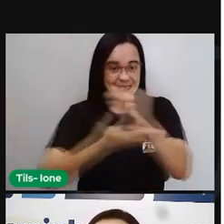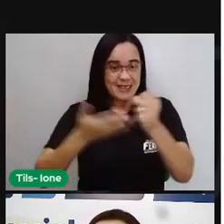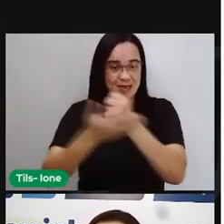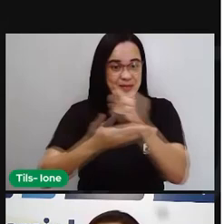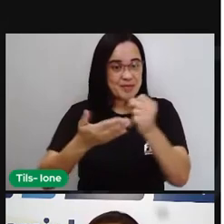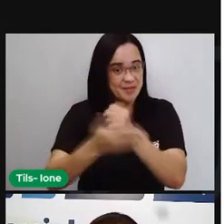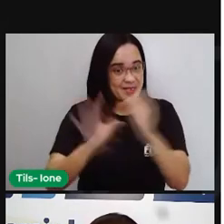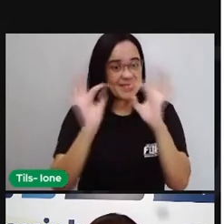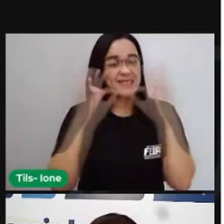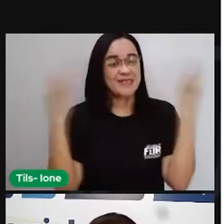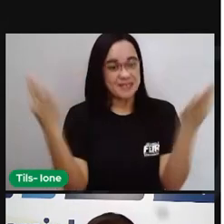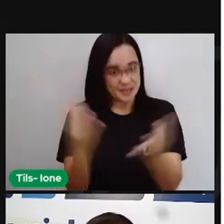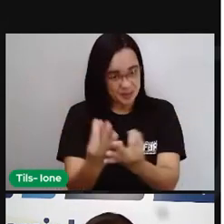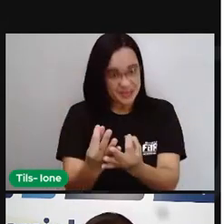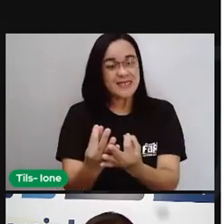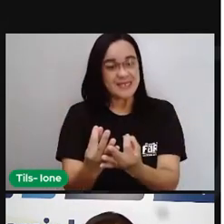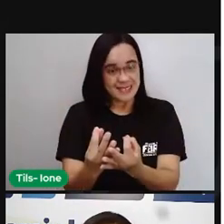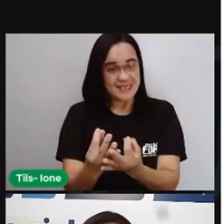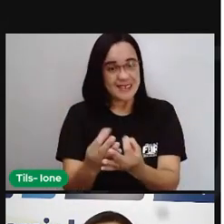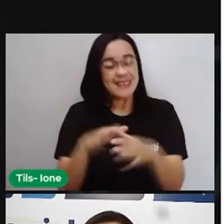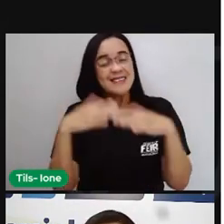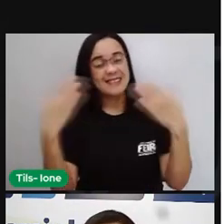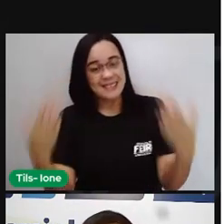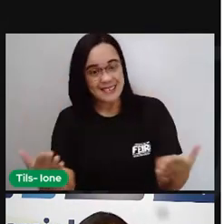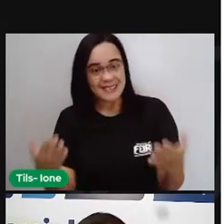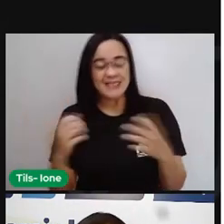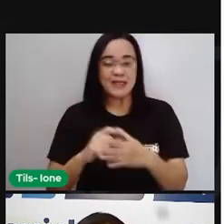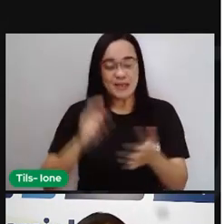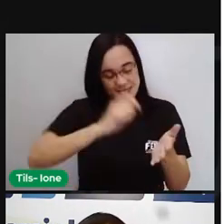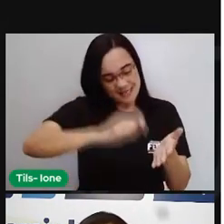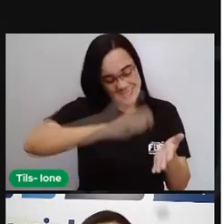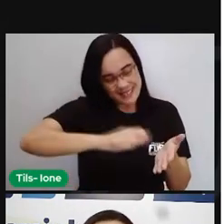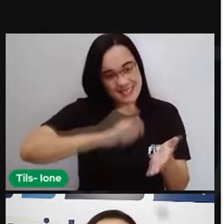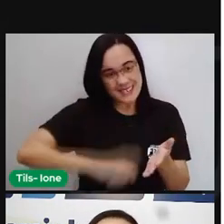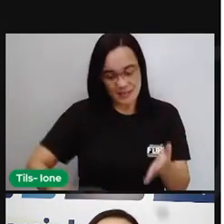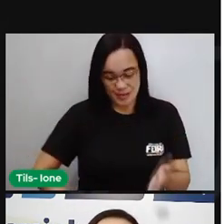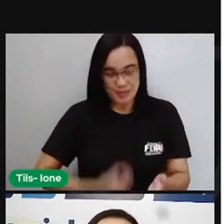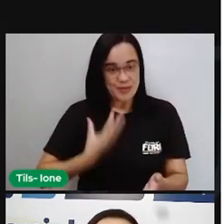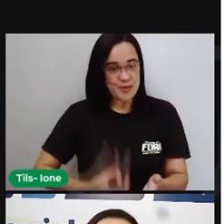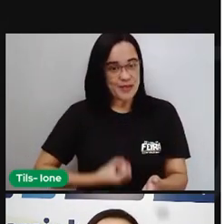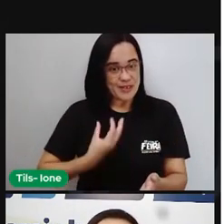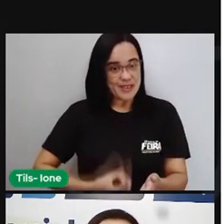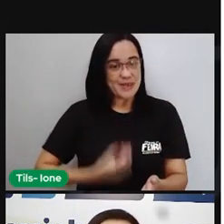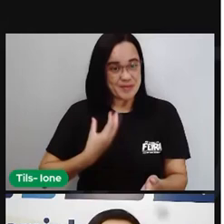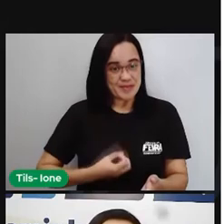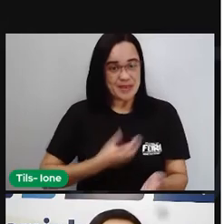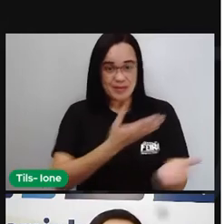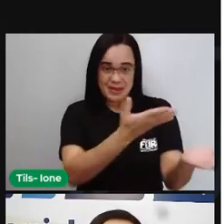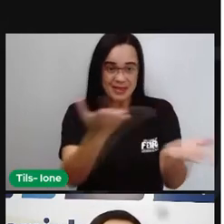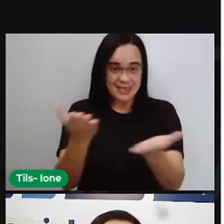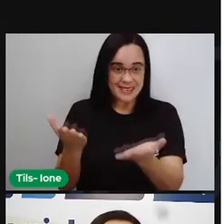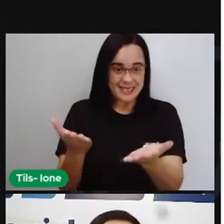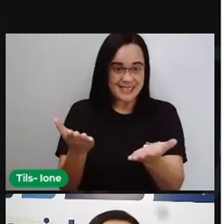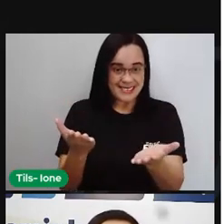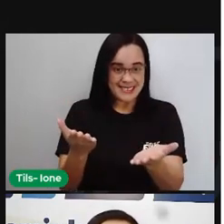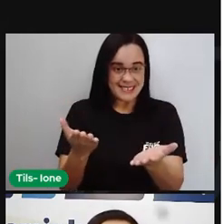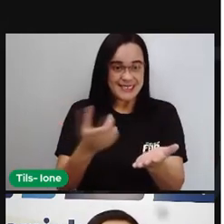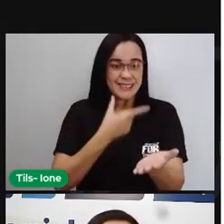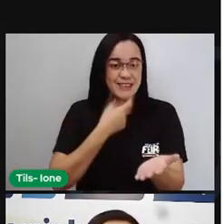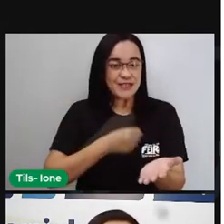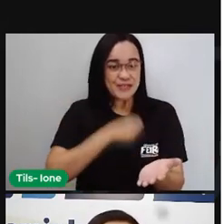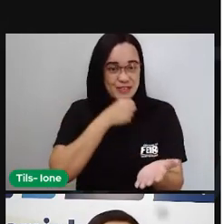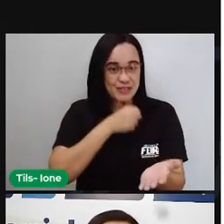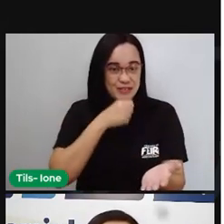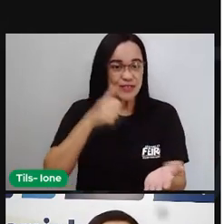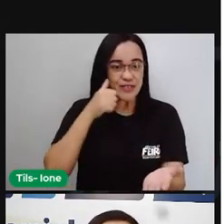aí, que tal escrever um poema aí para eles, né? Para homenageá-los. A Pró se despede aqui, tá certo? E aí, deixa